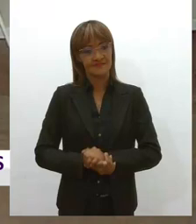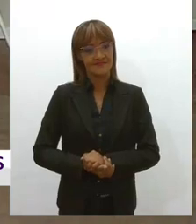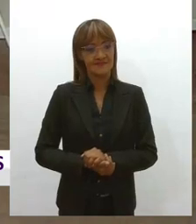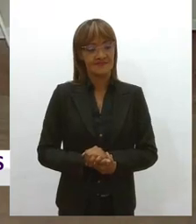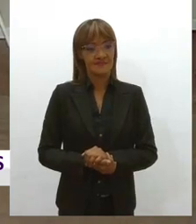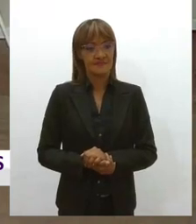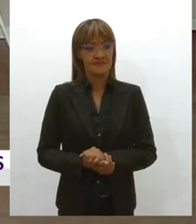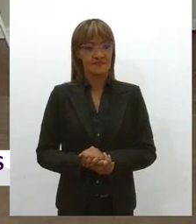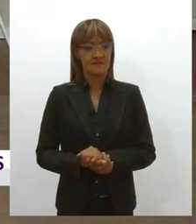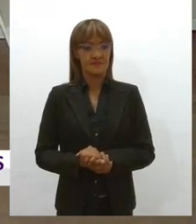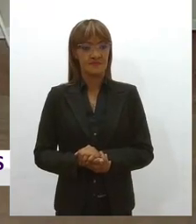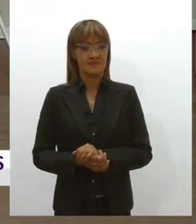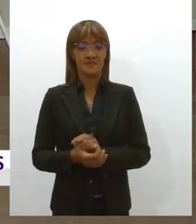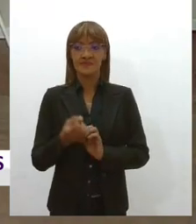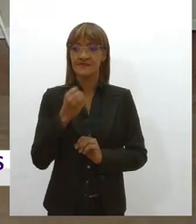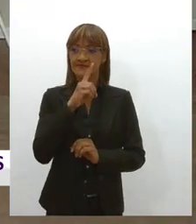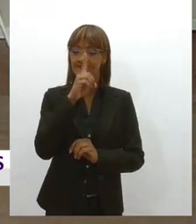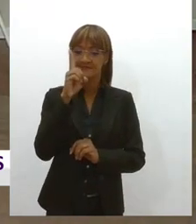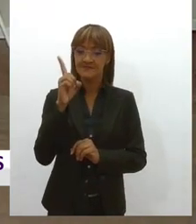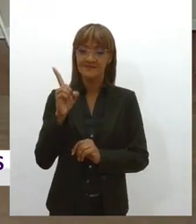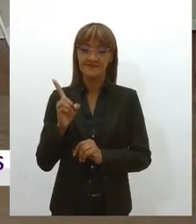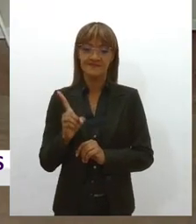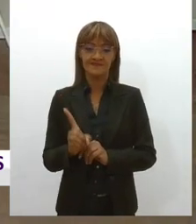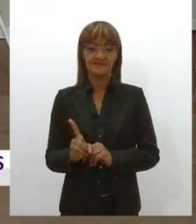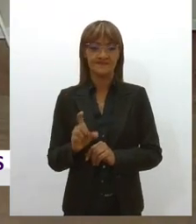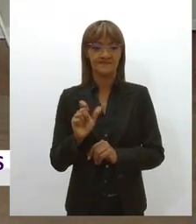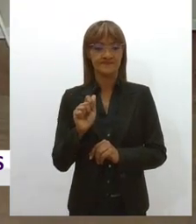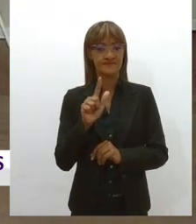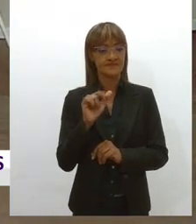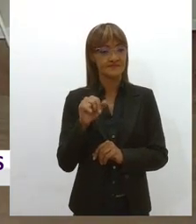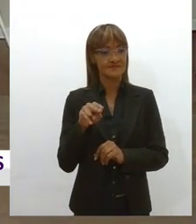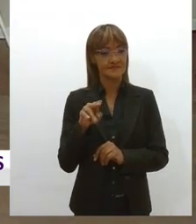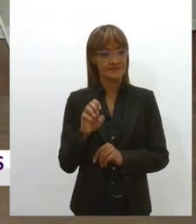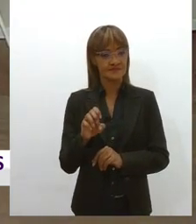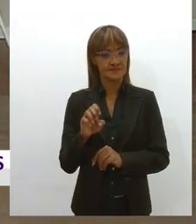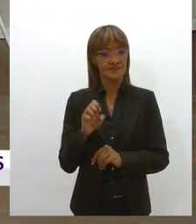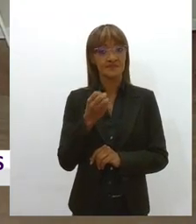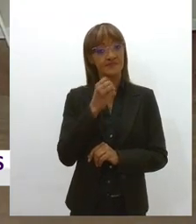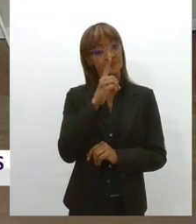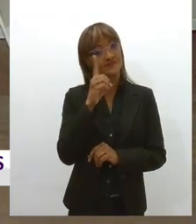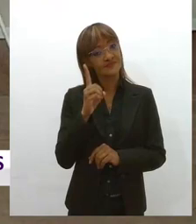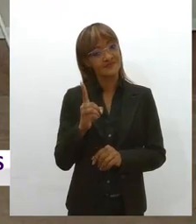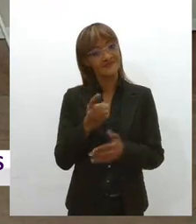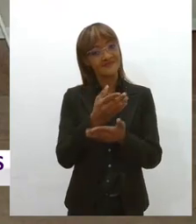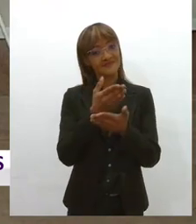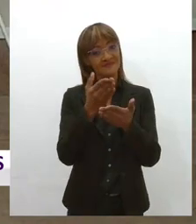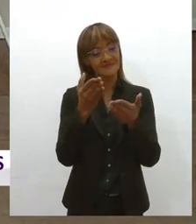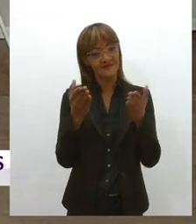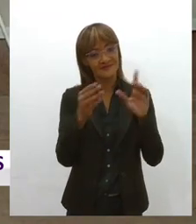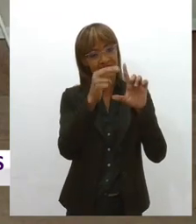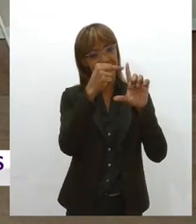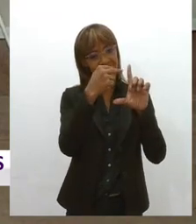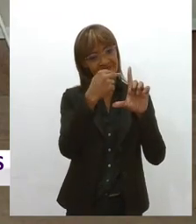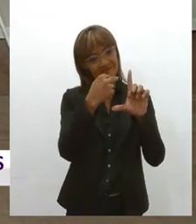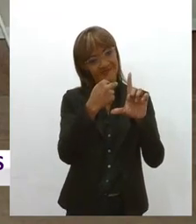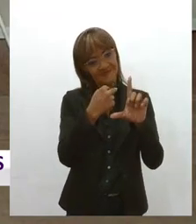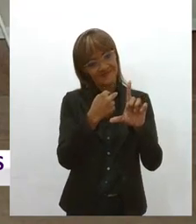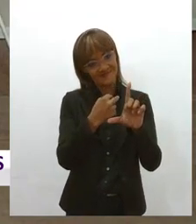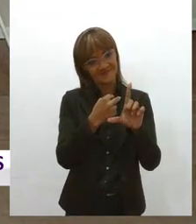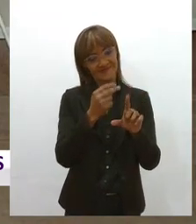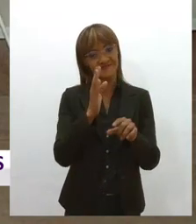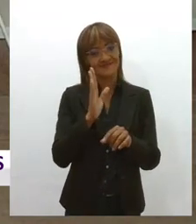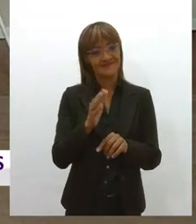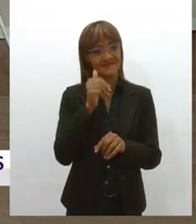Bom dia, Aline. Bom dia, telespectadores da TV Ales e também do programa Elas no